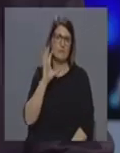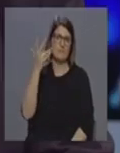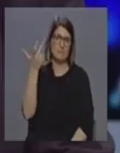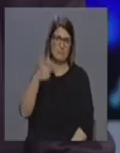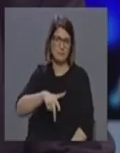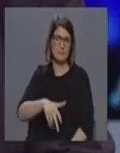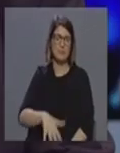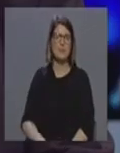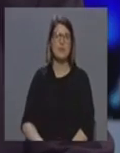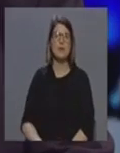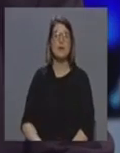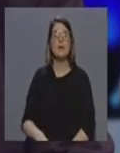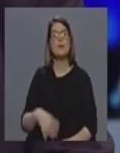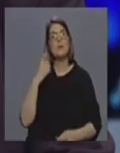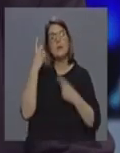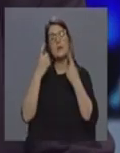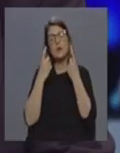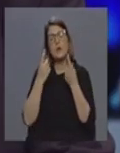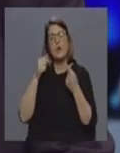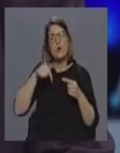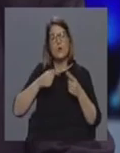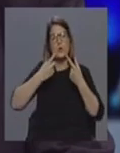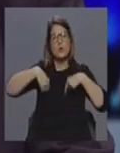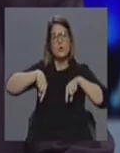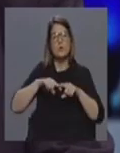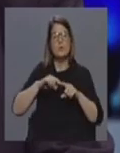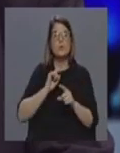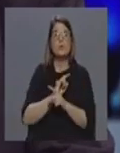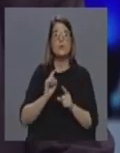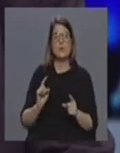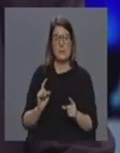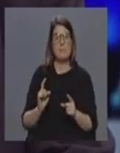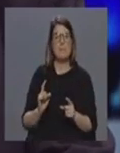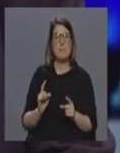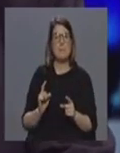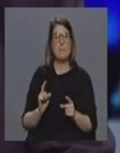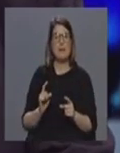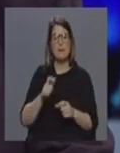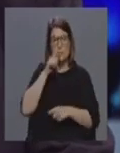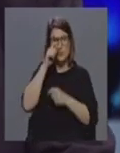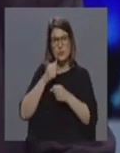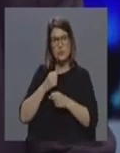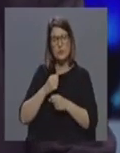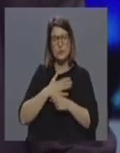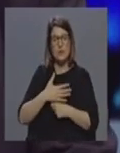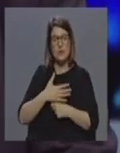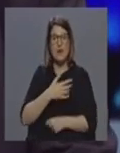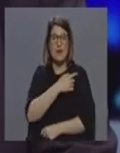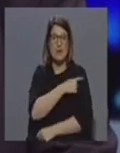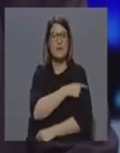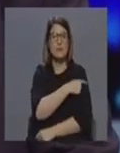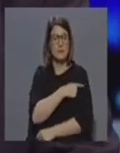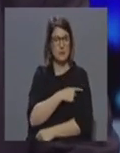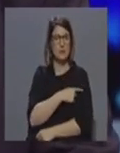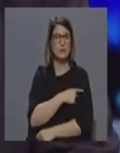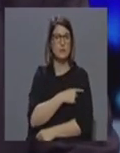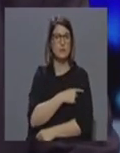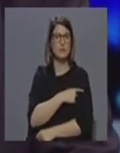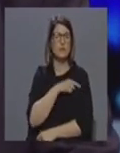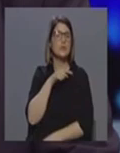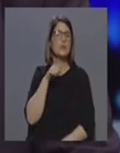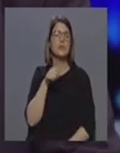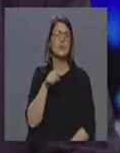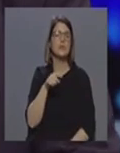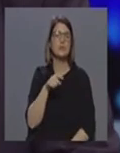pensemos e a nossa reunião de hoje foi também para demonstrar isto os enfermeiros estão na primeira linha deste